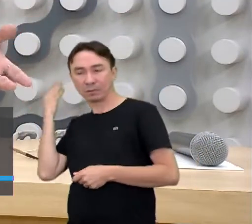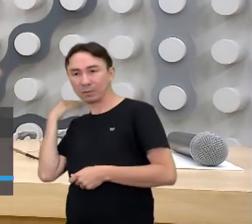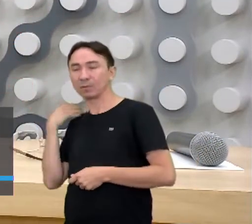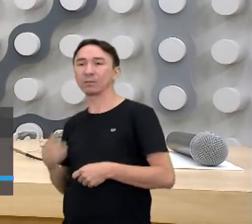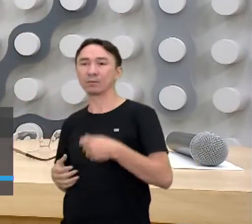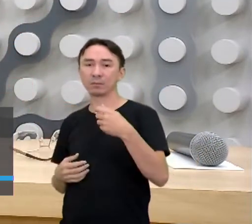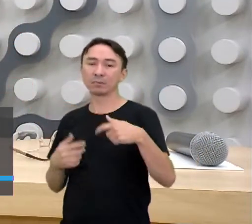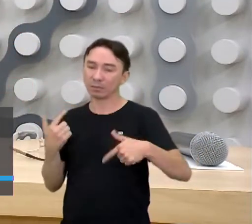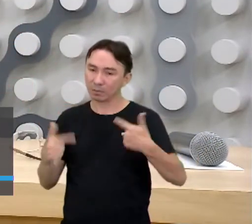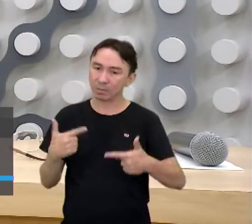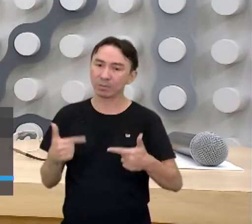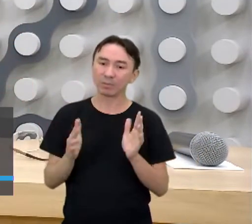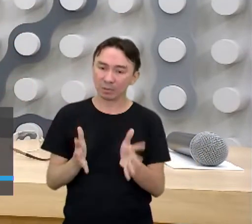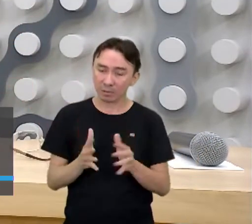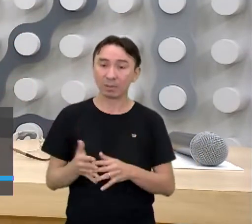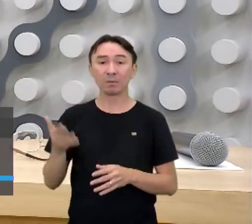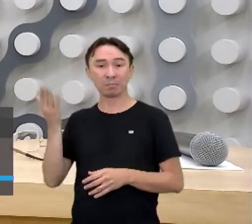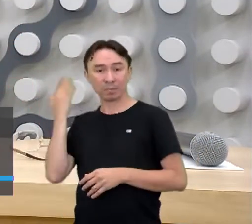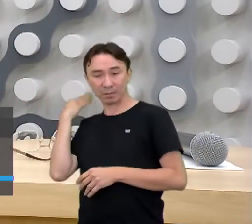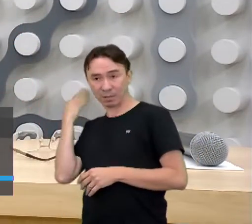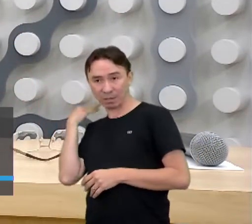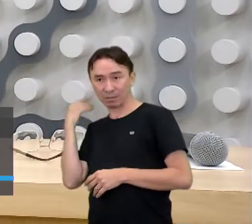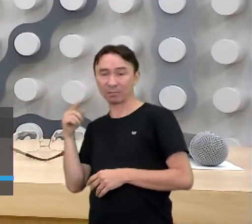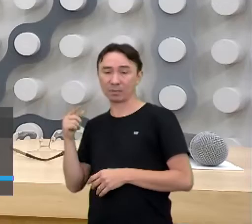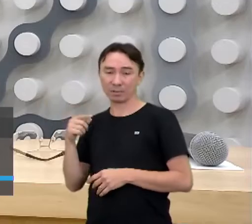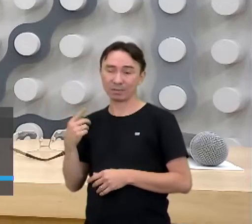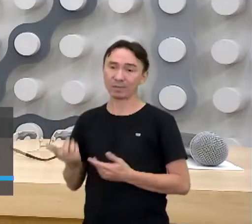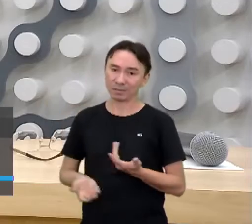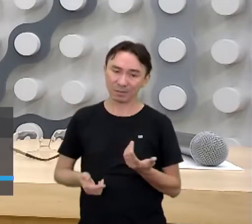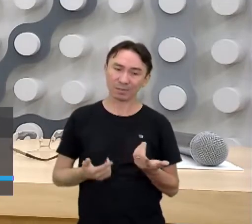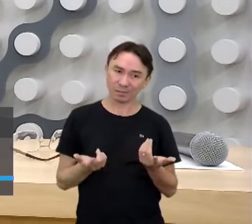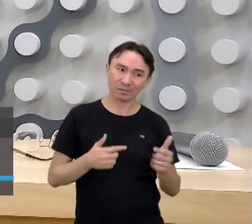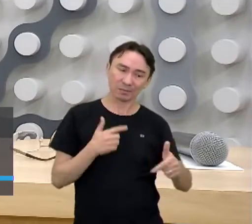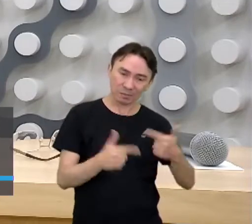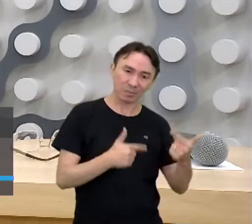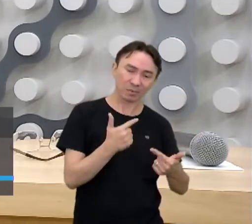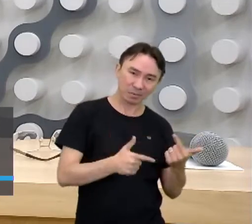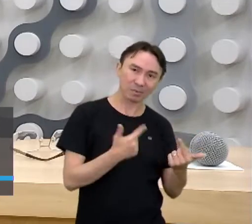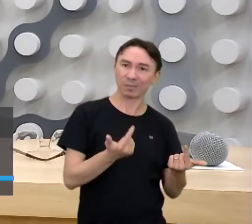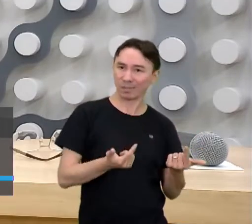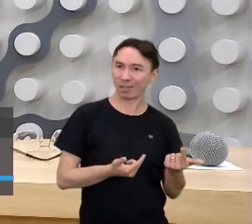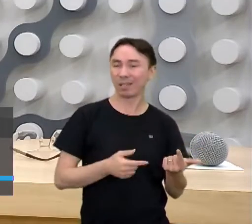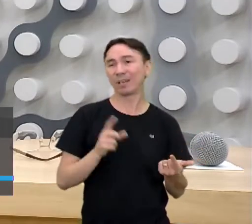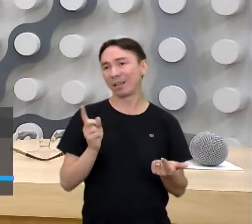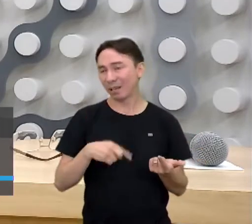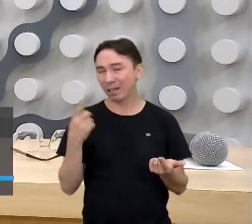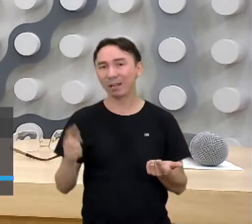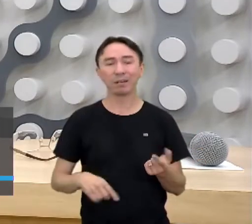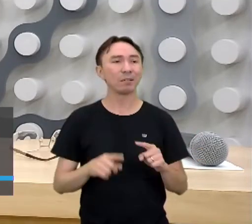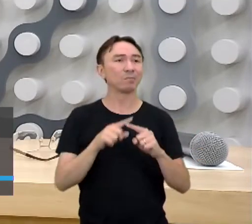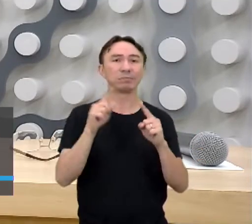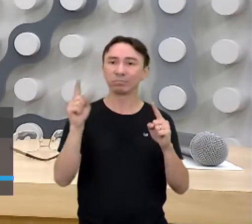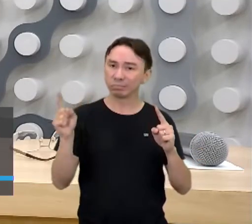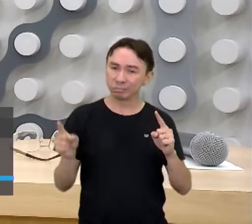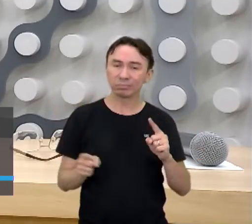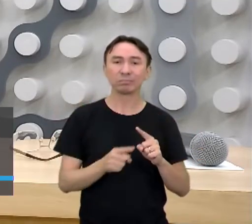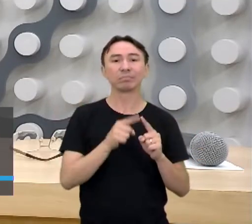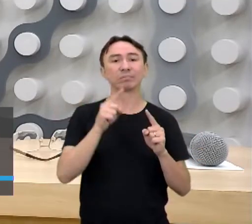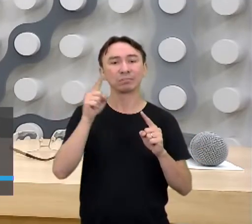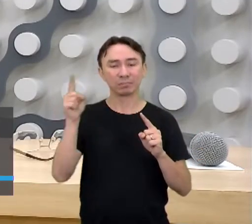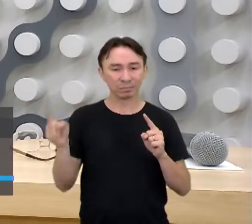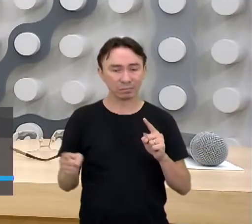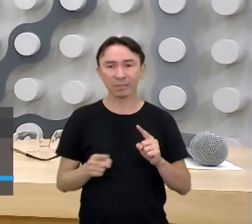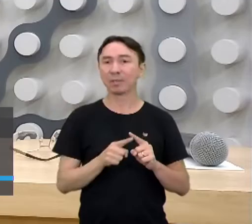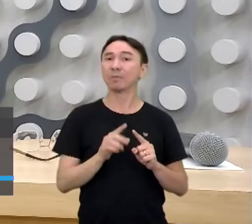momento, ajudaram as pessoas que estavam aposentadas na época dele. É o ciclo, entendeu? Só que esse ciclo, ele tem que ser organizado.